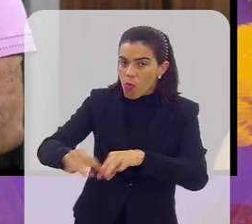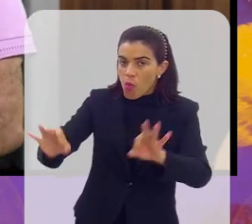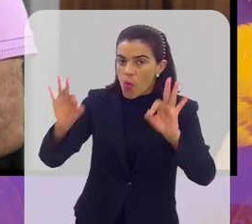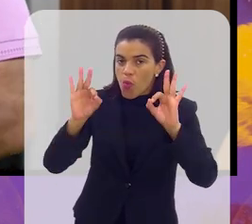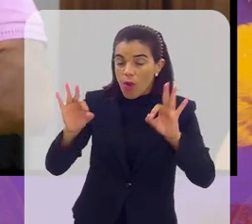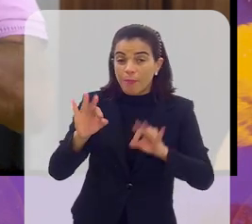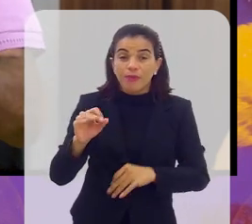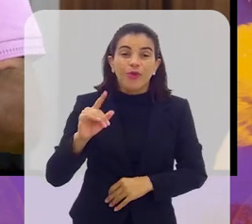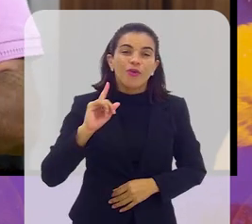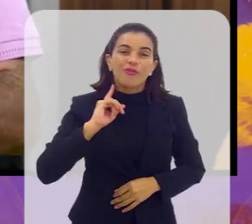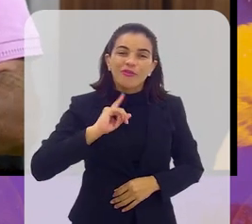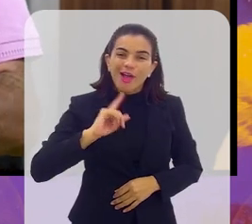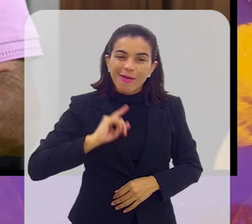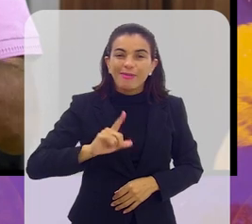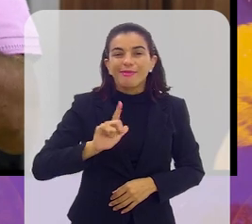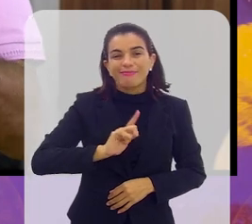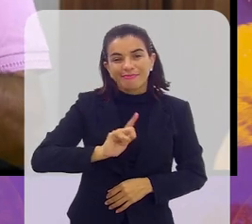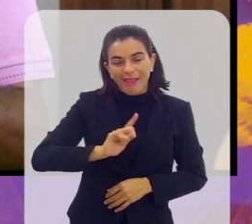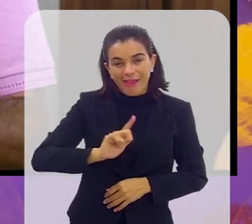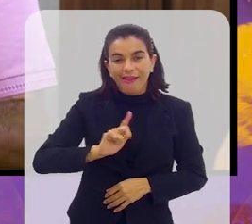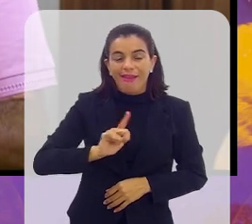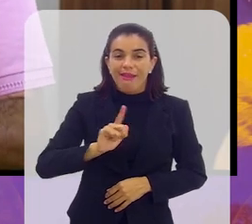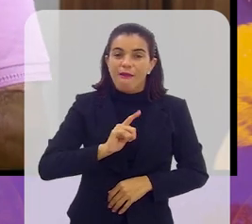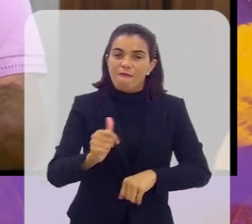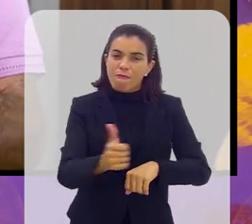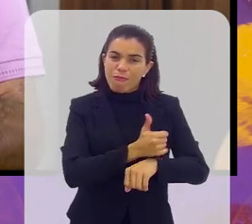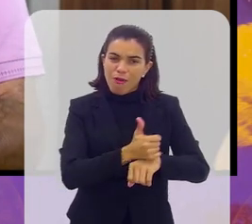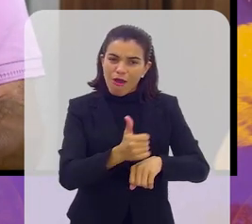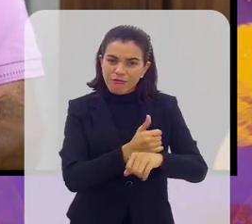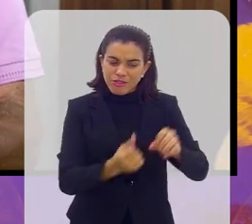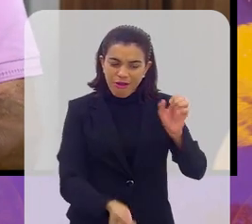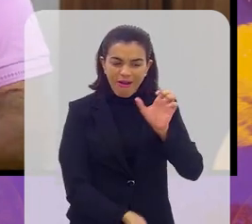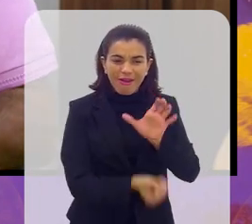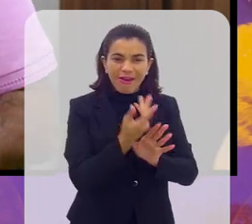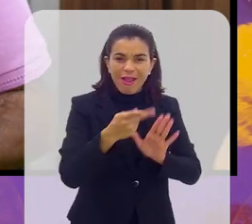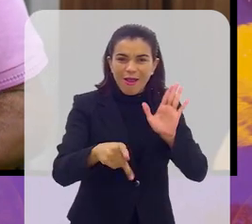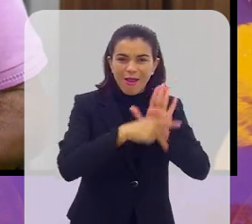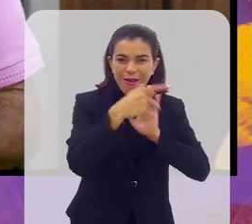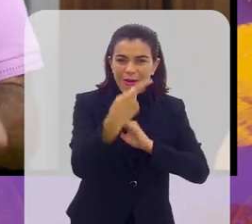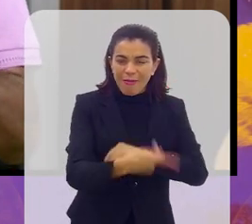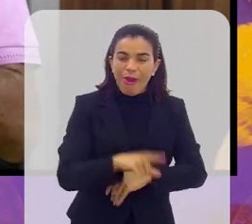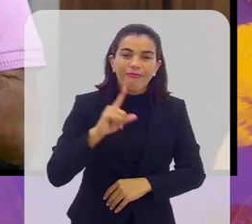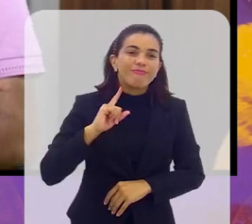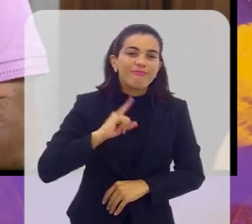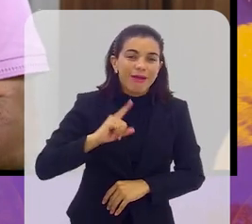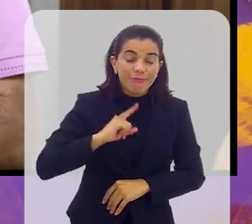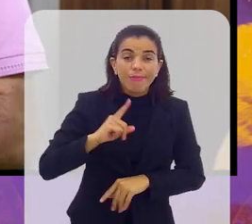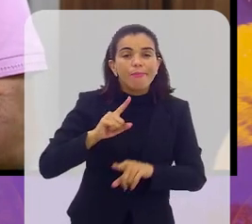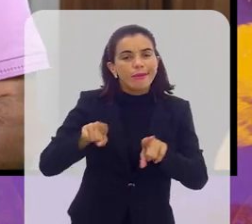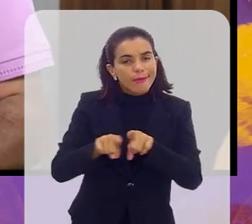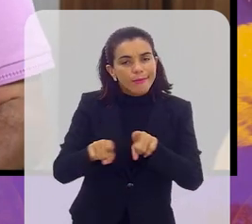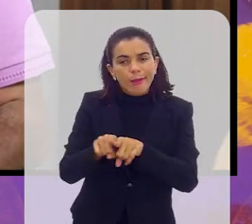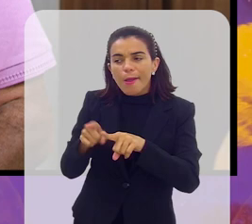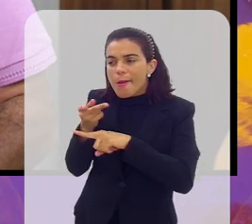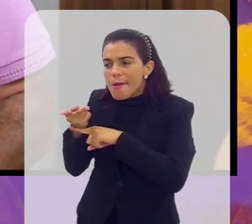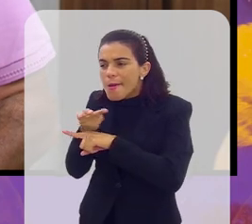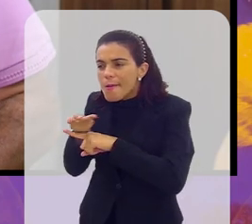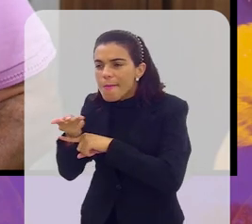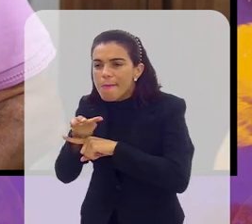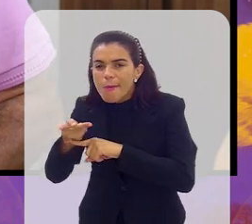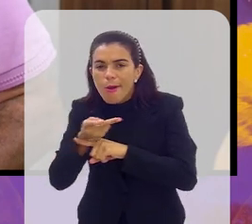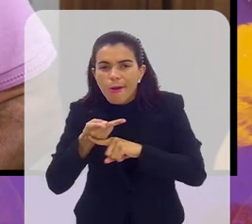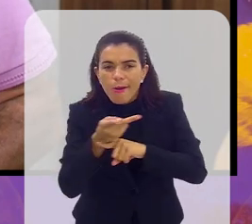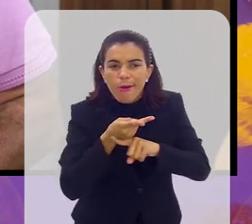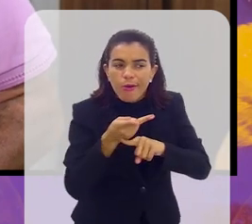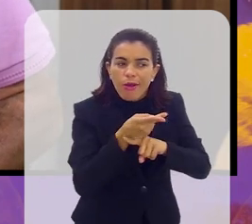laranjeiras, o Flamengo tem aquele lema, craque se faz em casa, mas não é só fazer em casa, é buscar